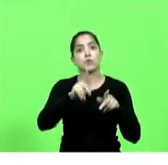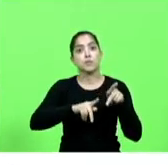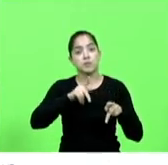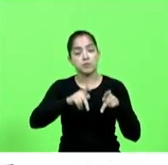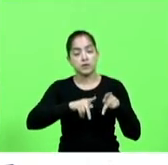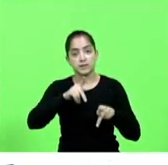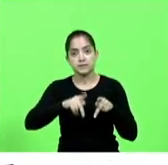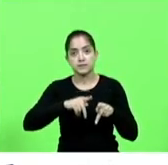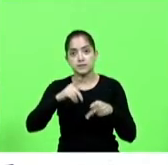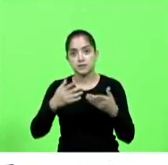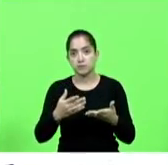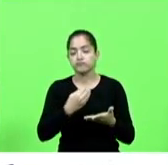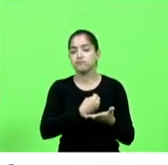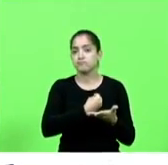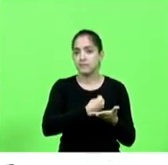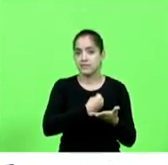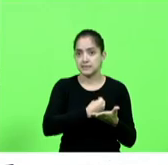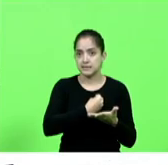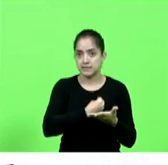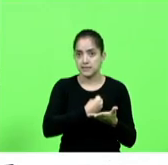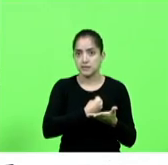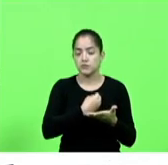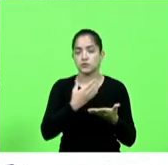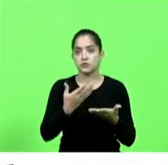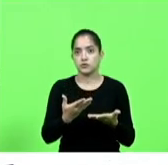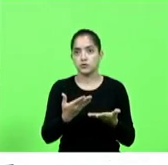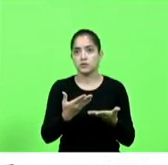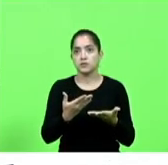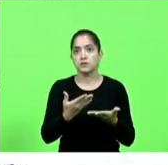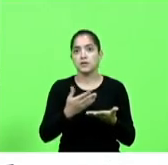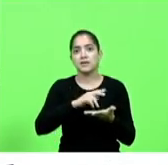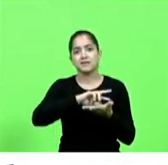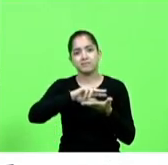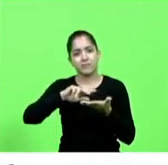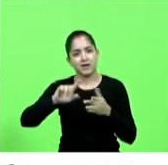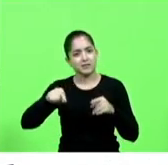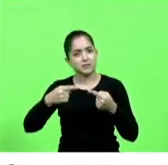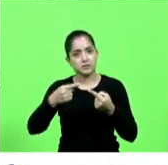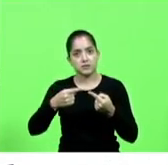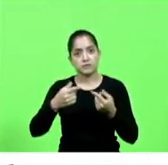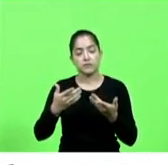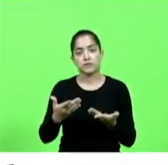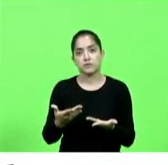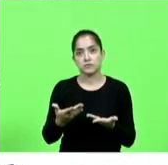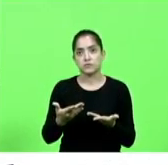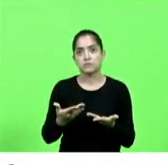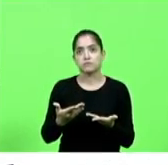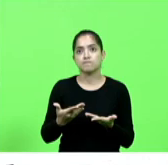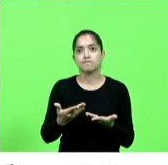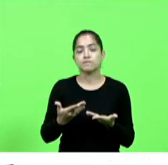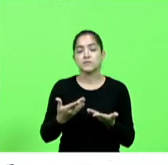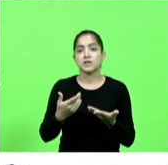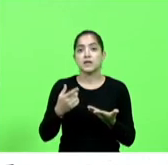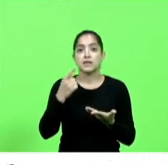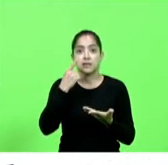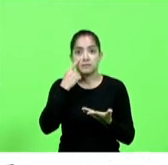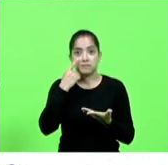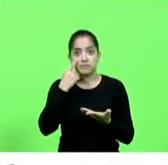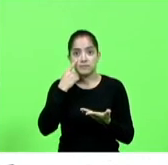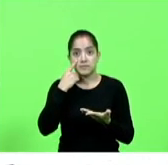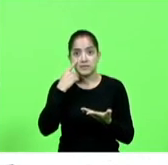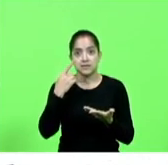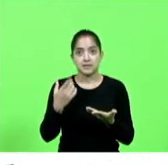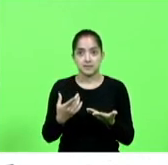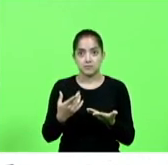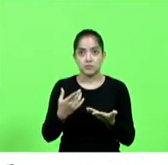sempre presente na vida do munícipe e tem os seus inúmeros desafios. E a gente teve que se deparar nesse fim de semana com